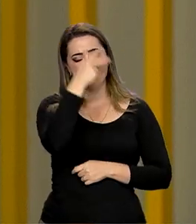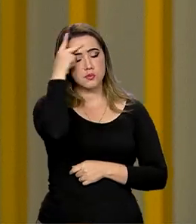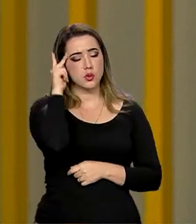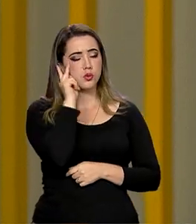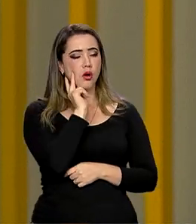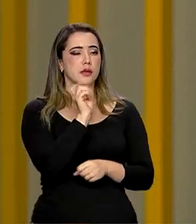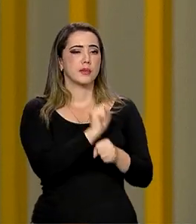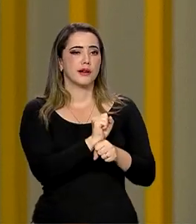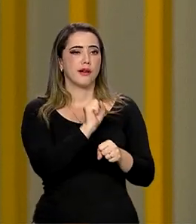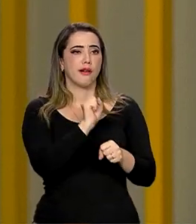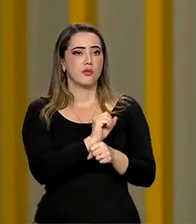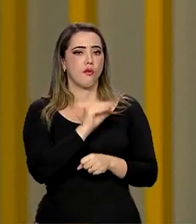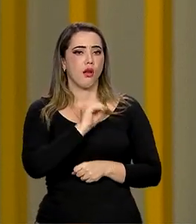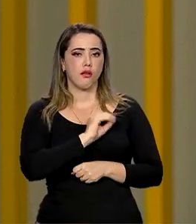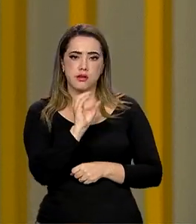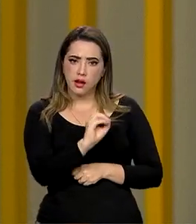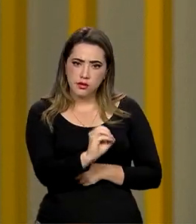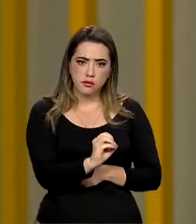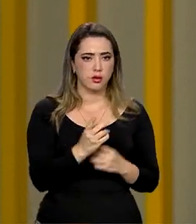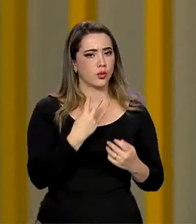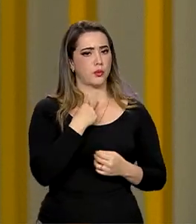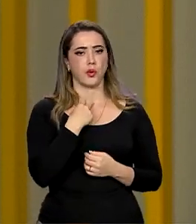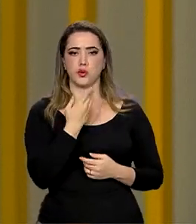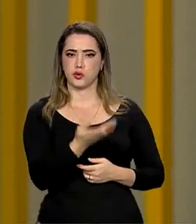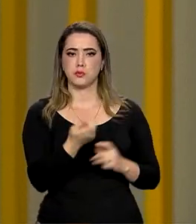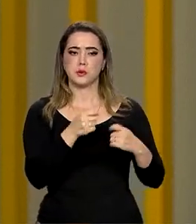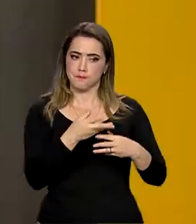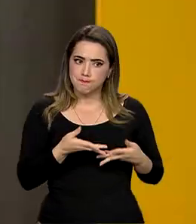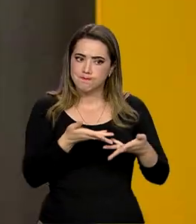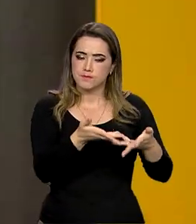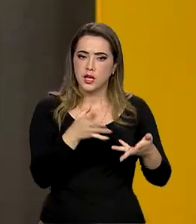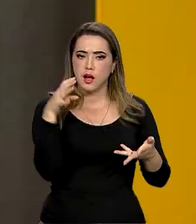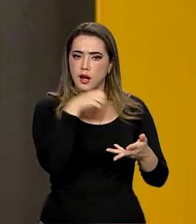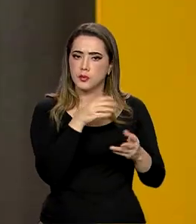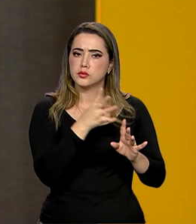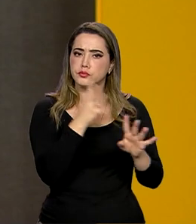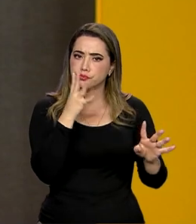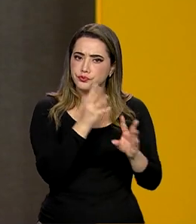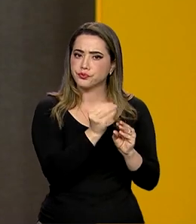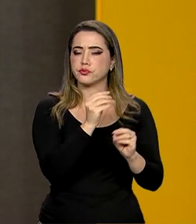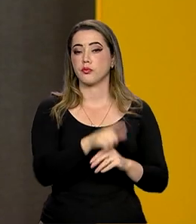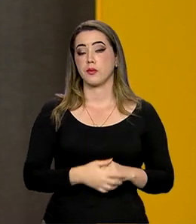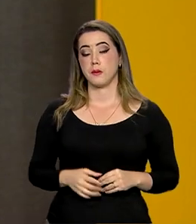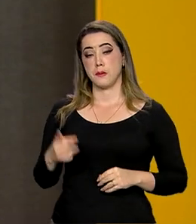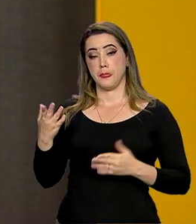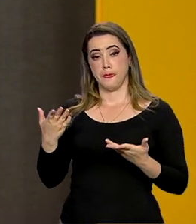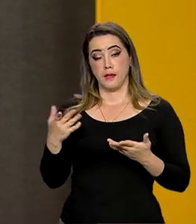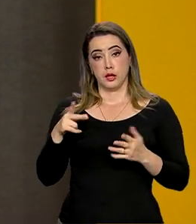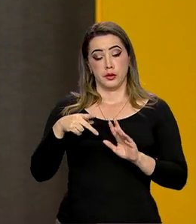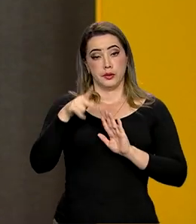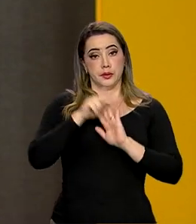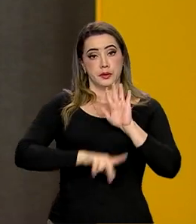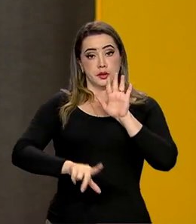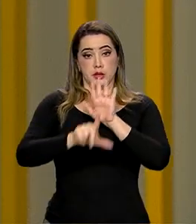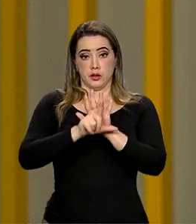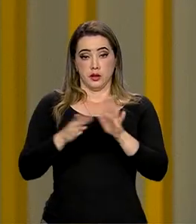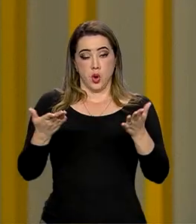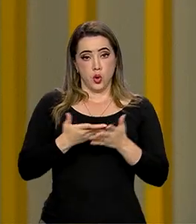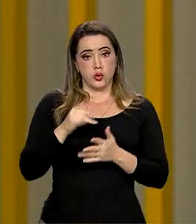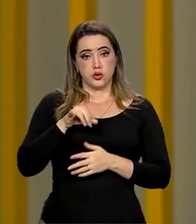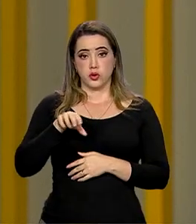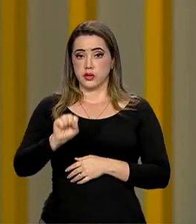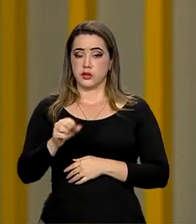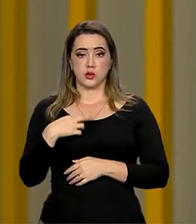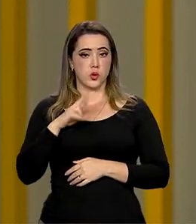renda. Quanto ao projeto de lei, hoje o INSS, aliás, desde 2017, ele não responde mais pela